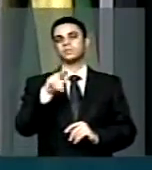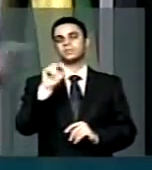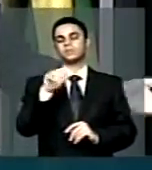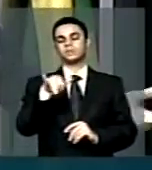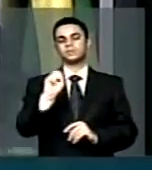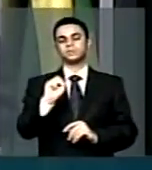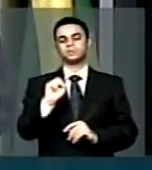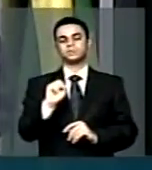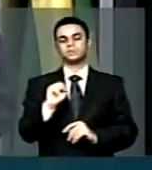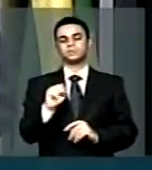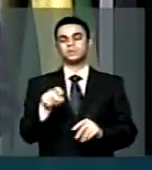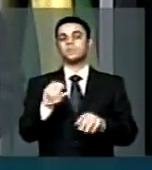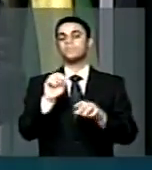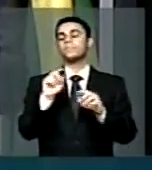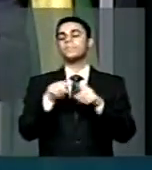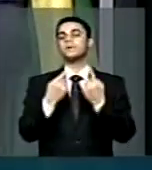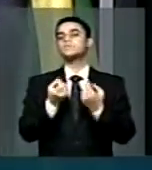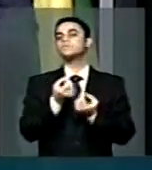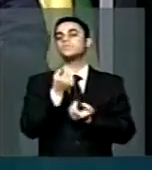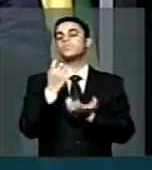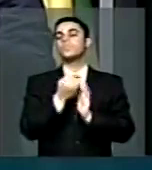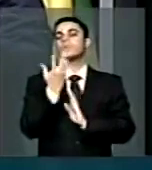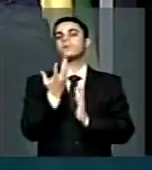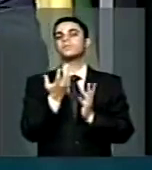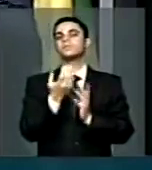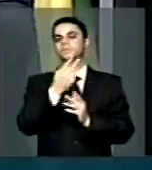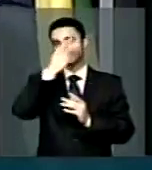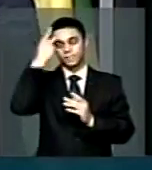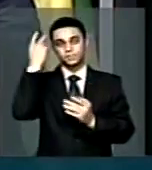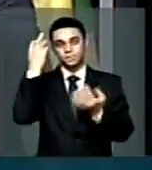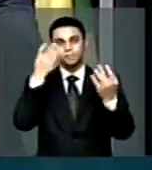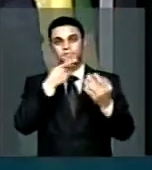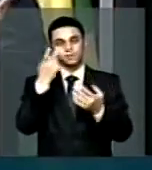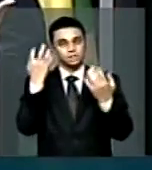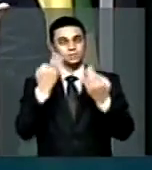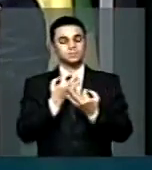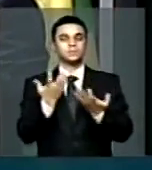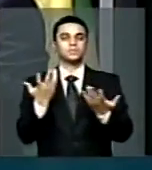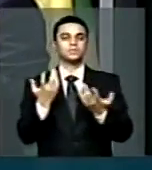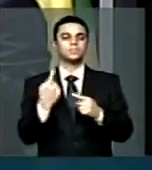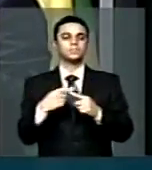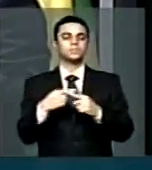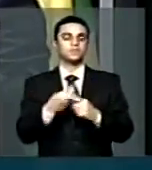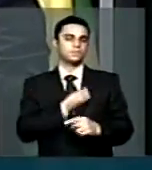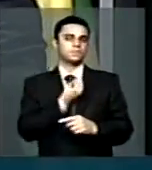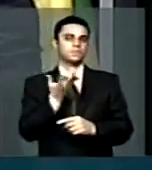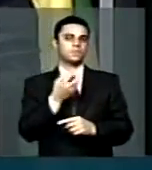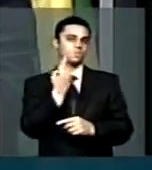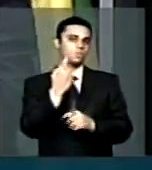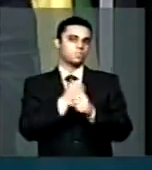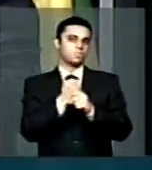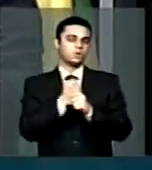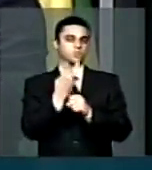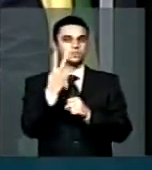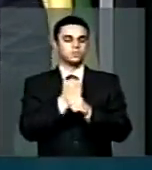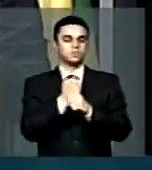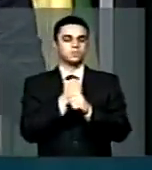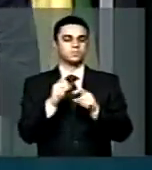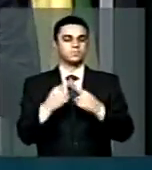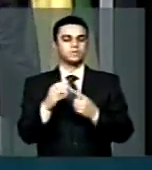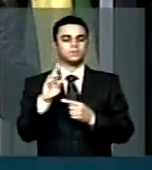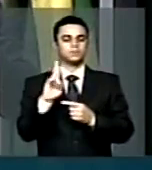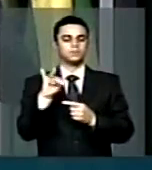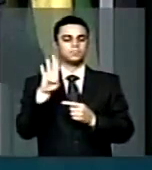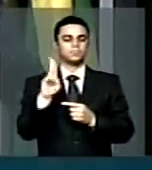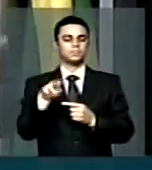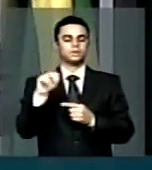Os honestos. Porque o cara ocupou lá um ano, dois anos. E aí o tribunal honesto